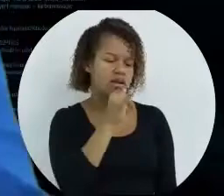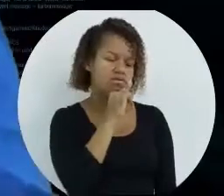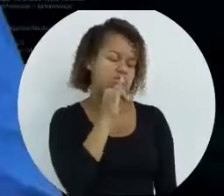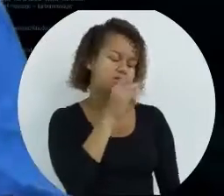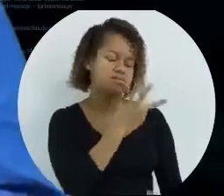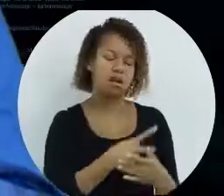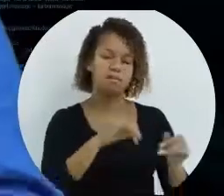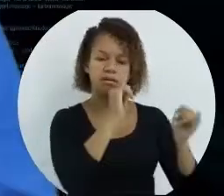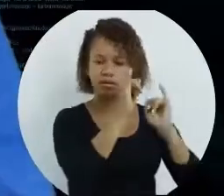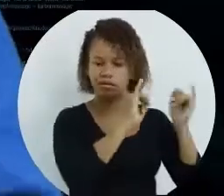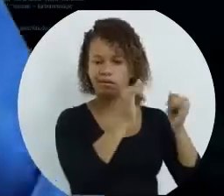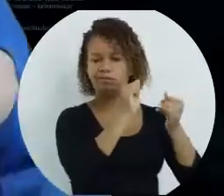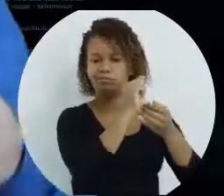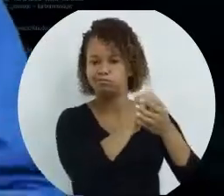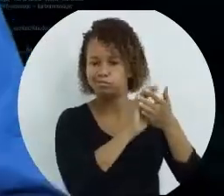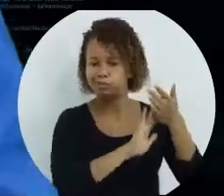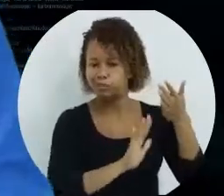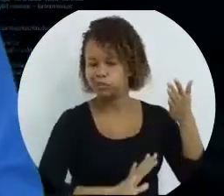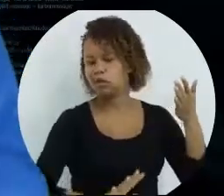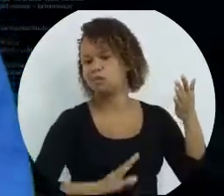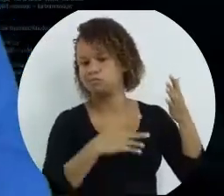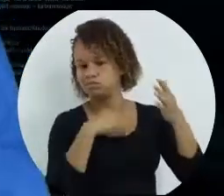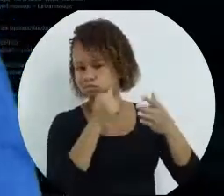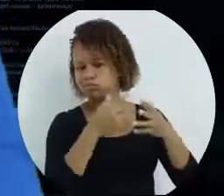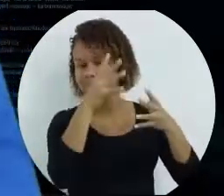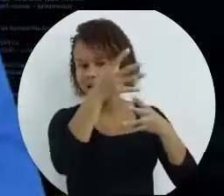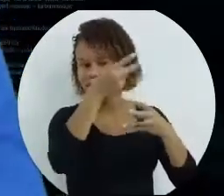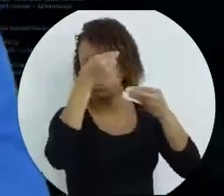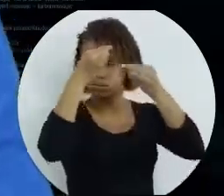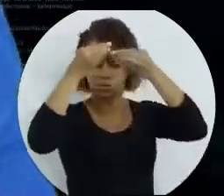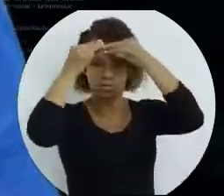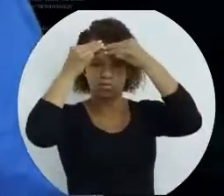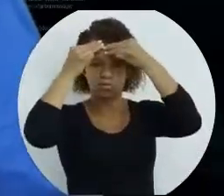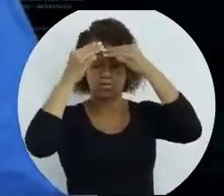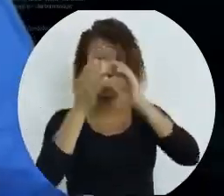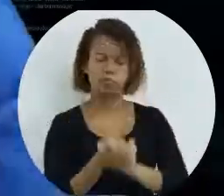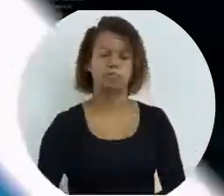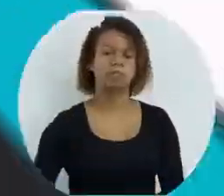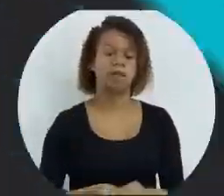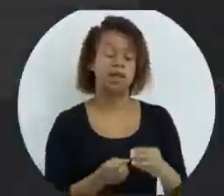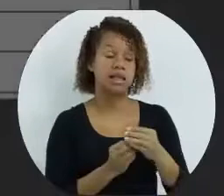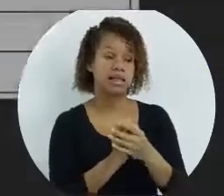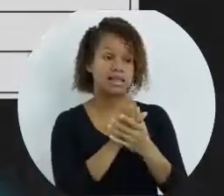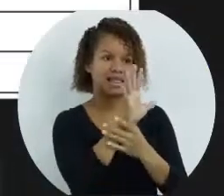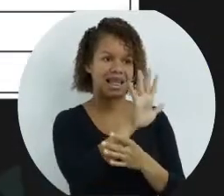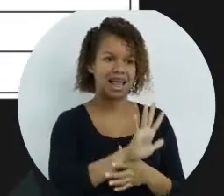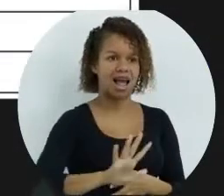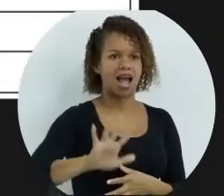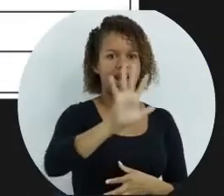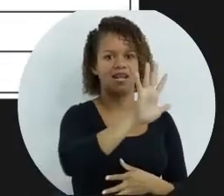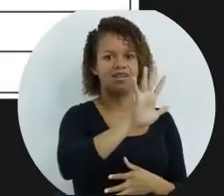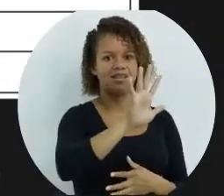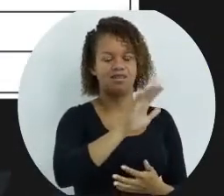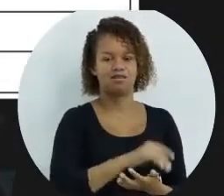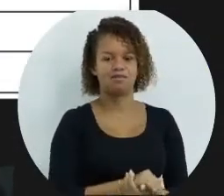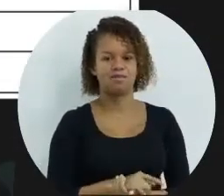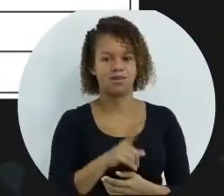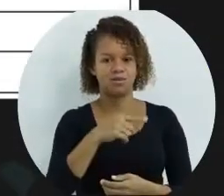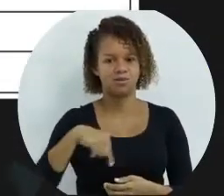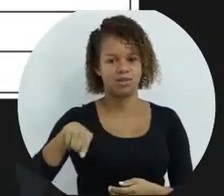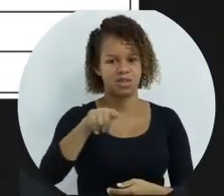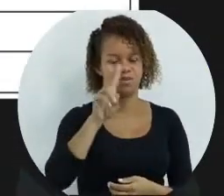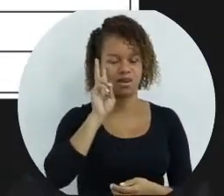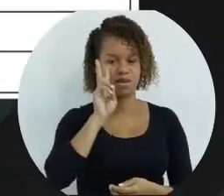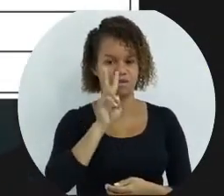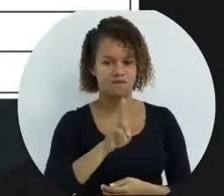vários exercícios que você precisa fazer para pegar esse conceito. Nesse slide que tem precedência, você